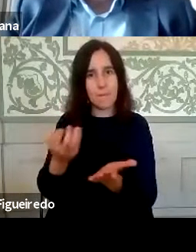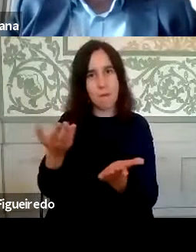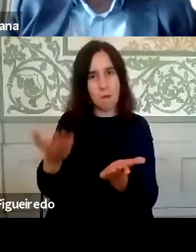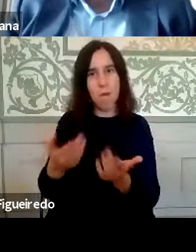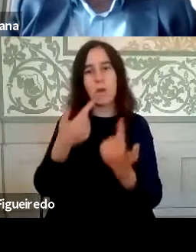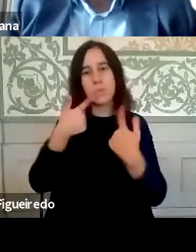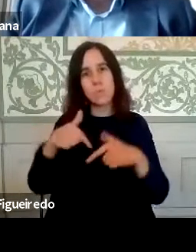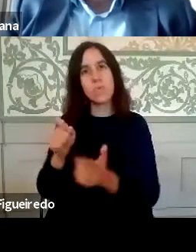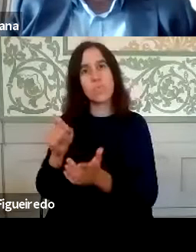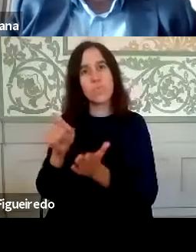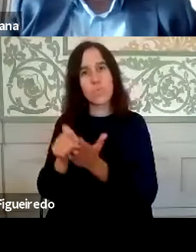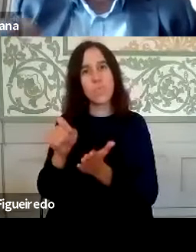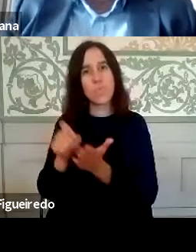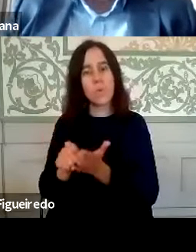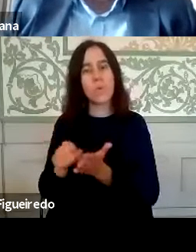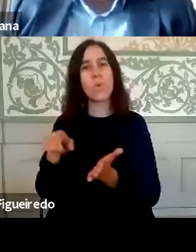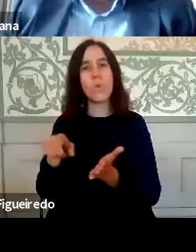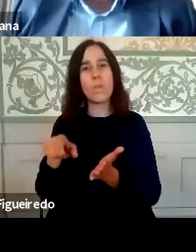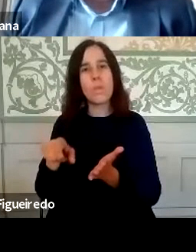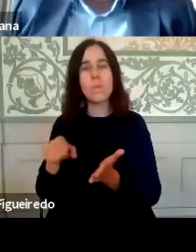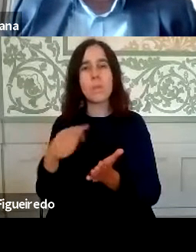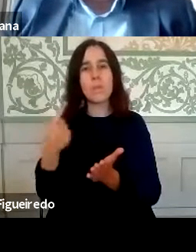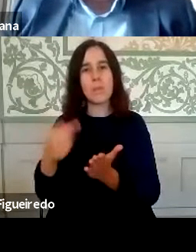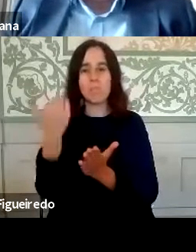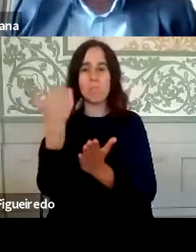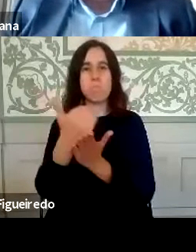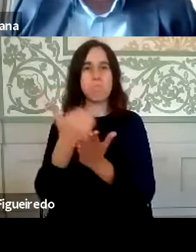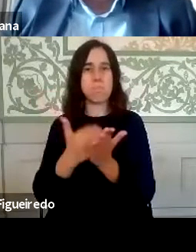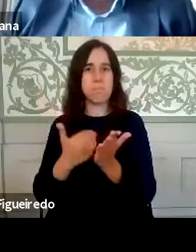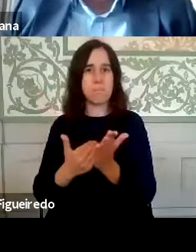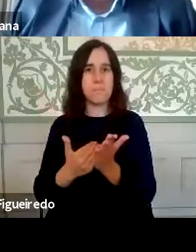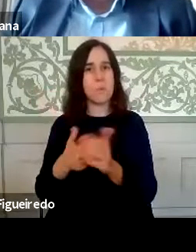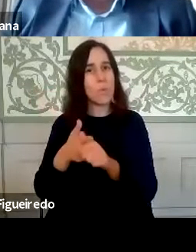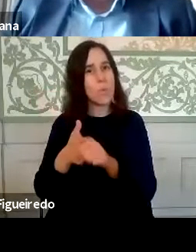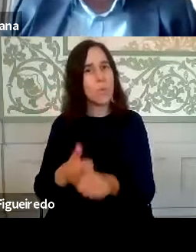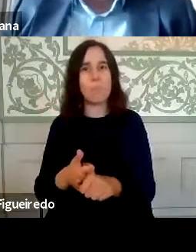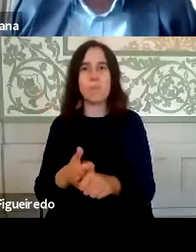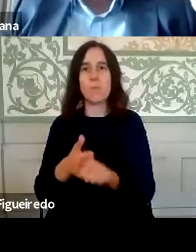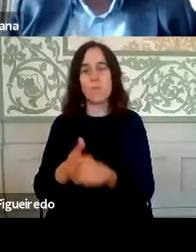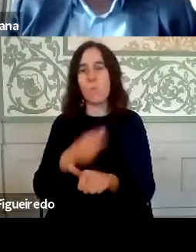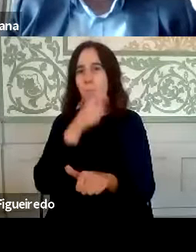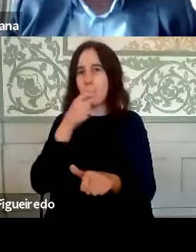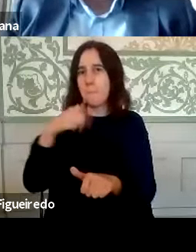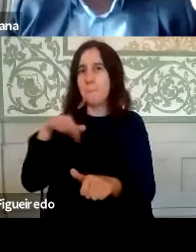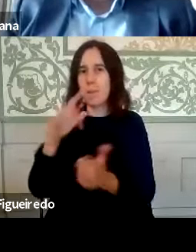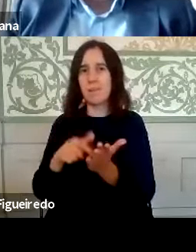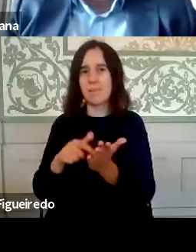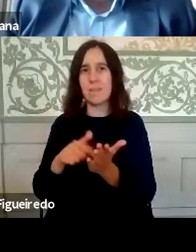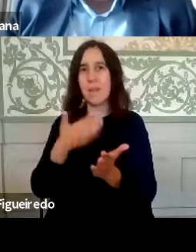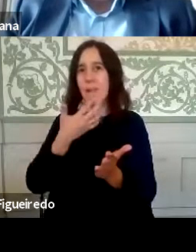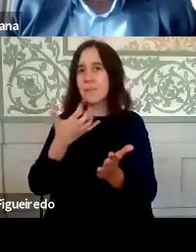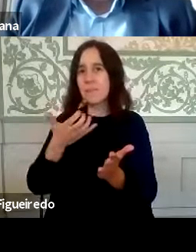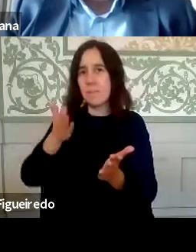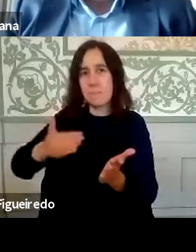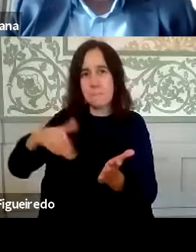são agendadas e vão com uma agenda, portanto. E aquilo é cumprido com muito mais rigor, até